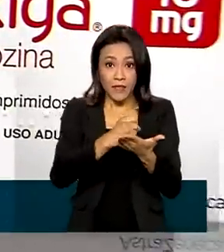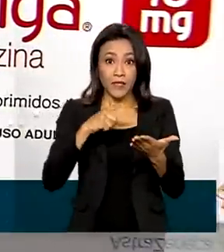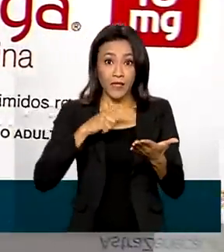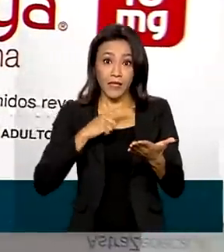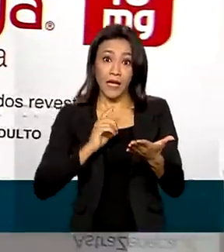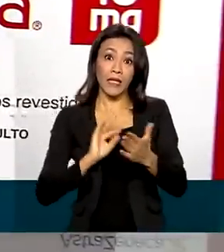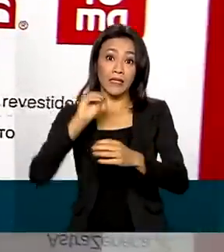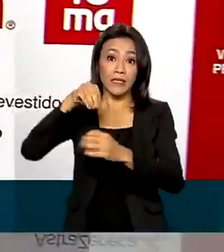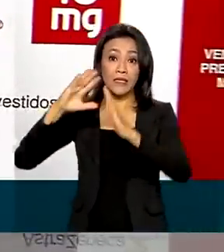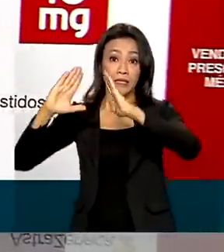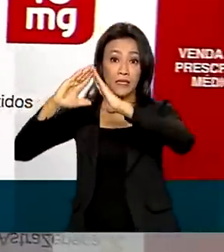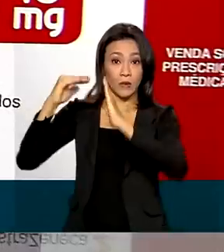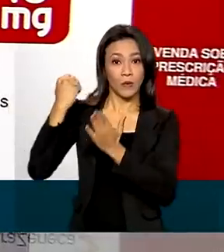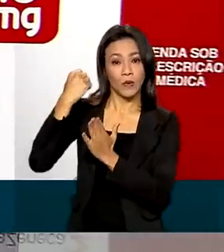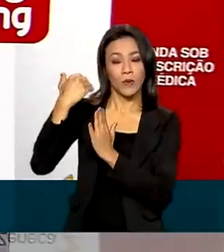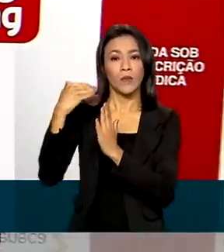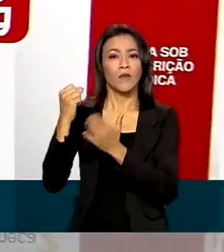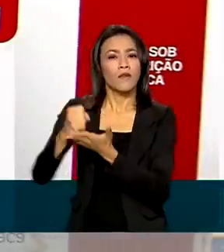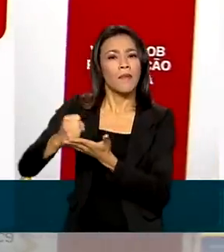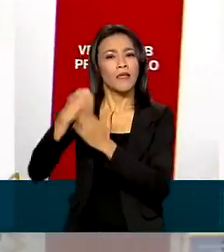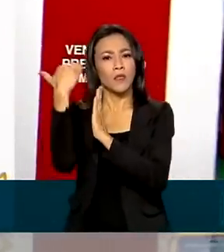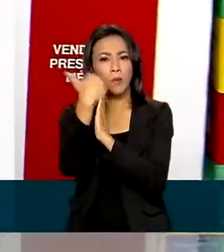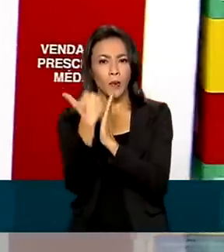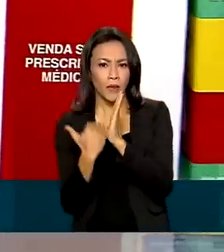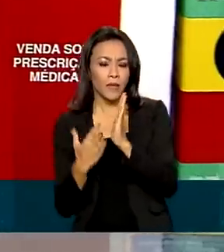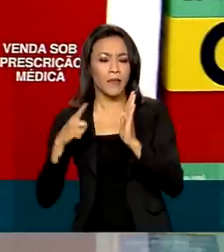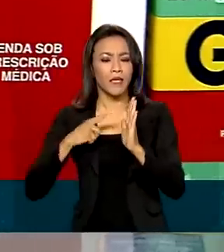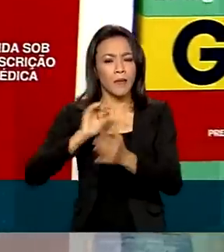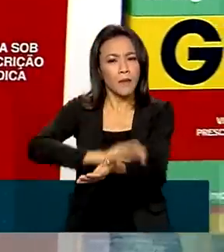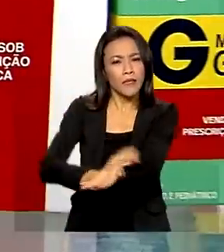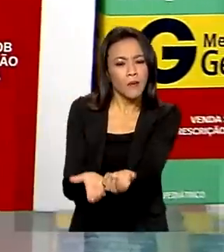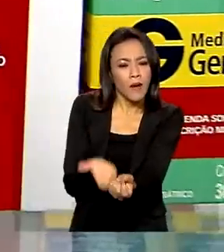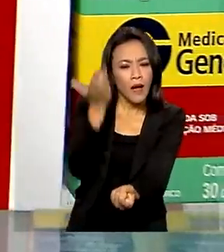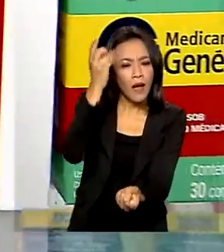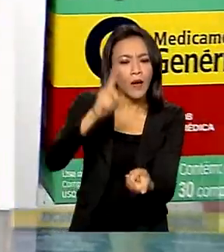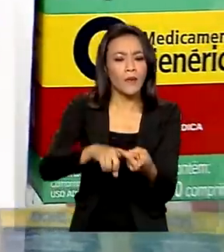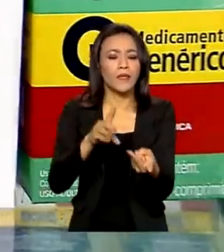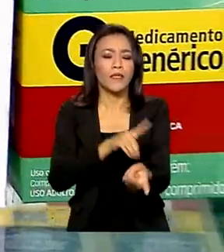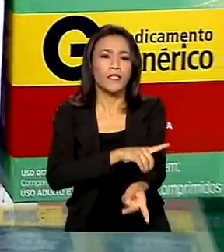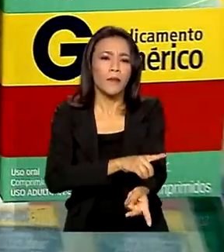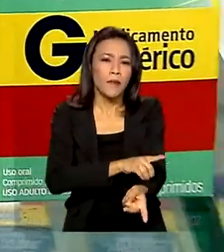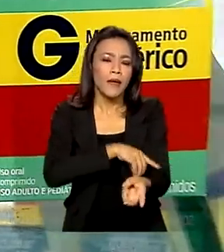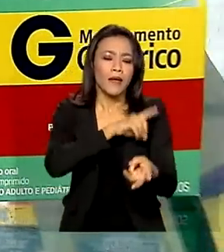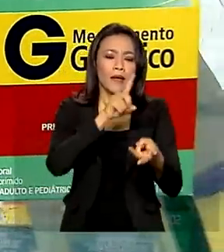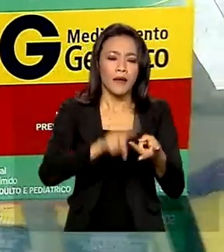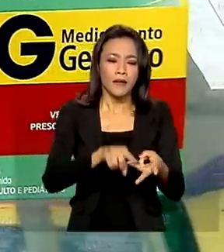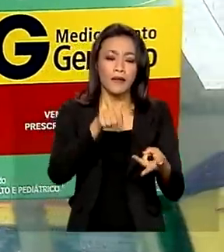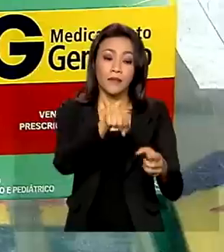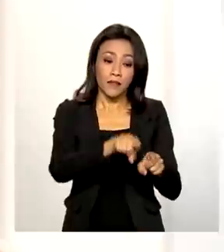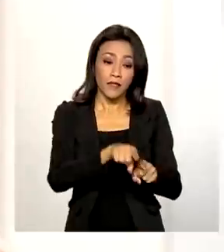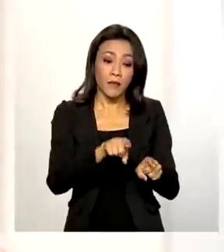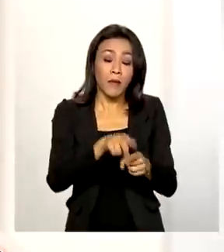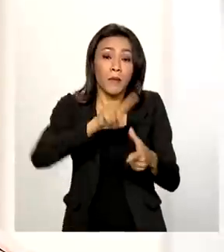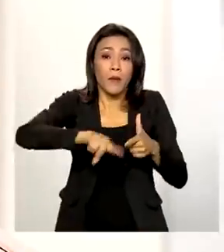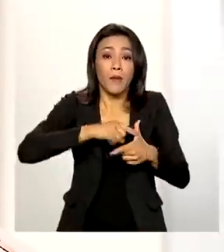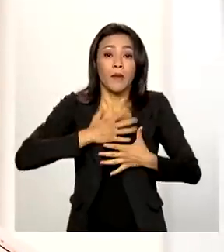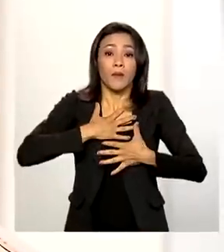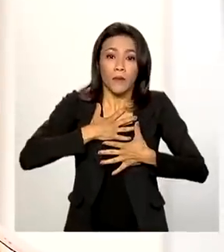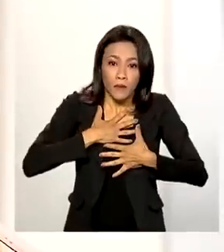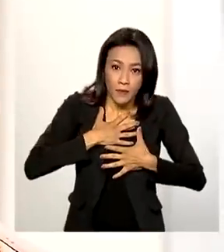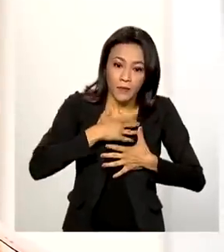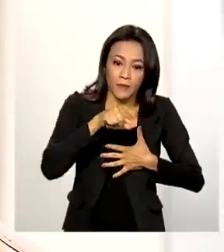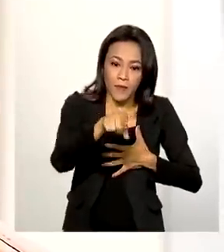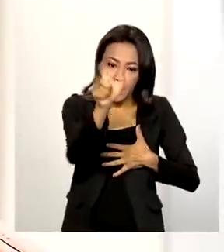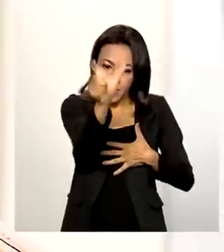Farmácia Popular atuam no controle da hipertensão, diabetes e insuficiência cardíaca. O paraense